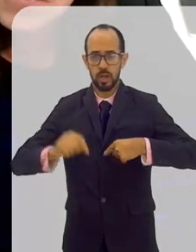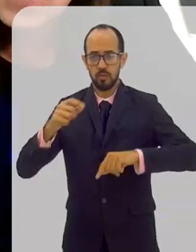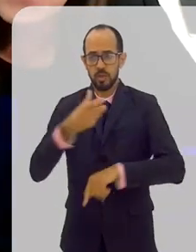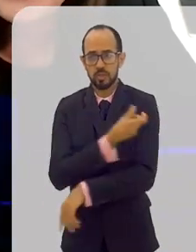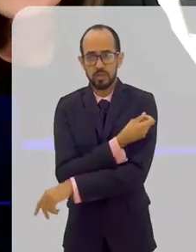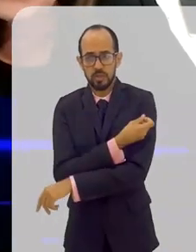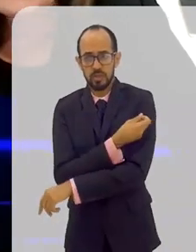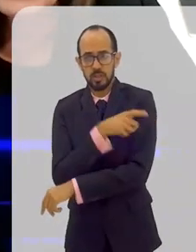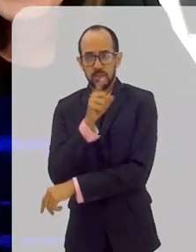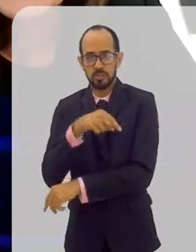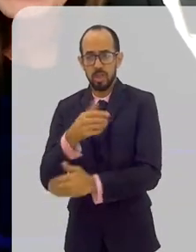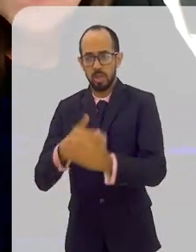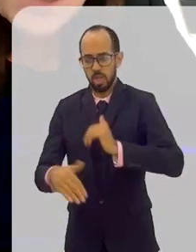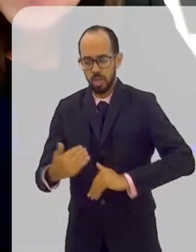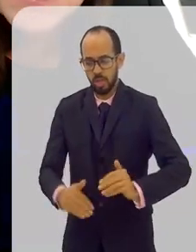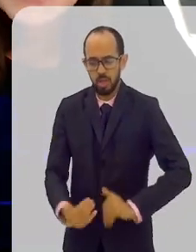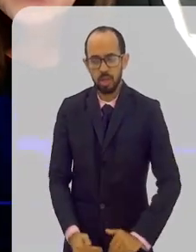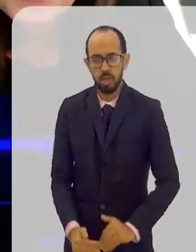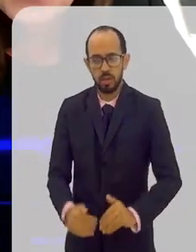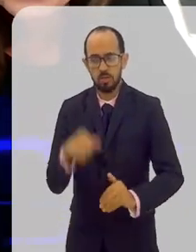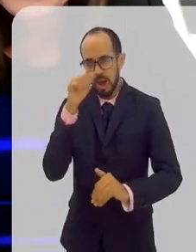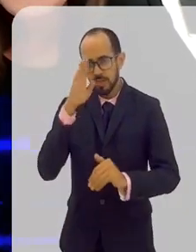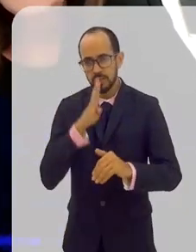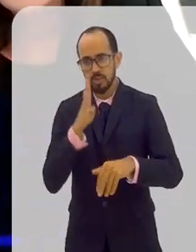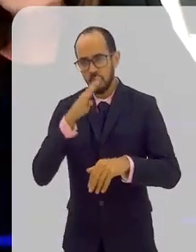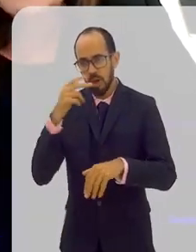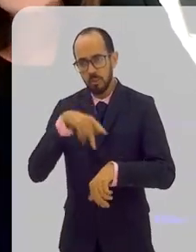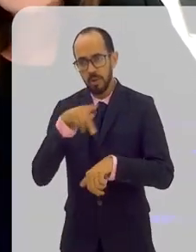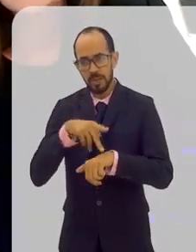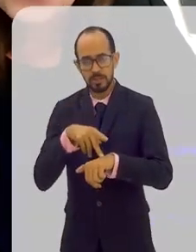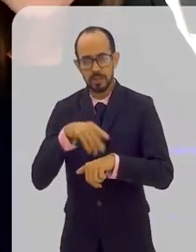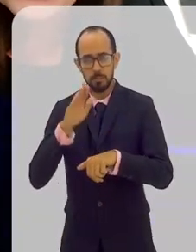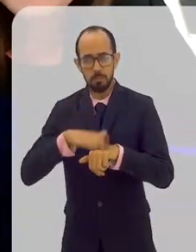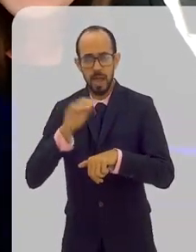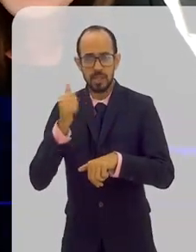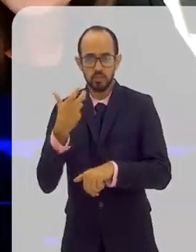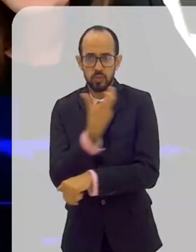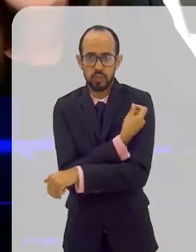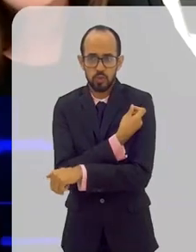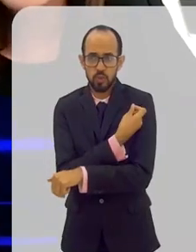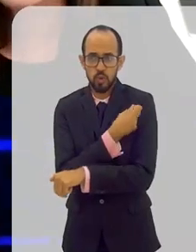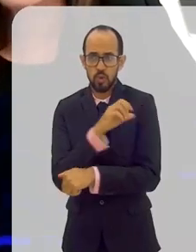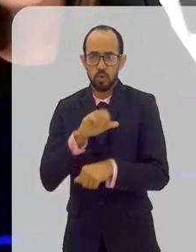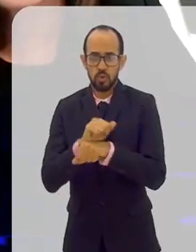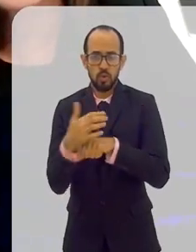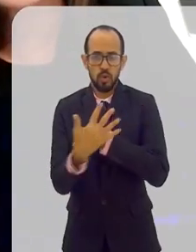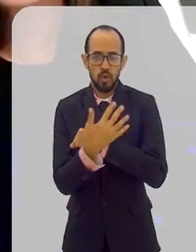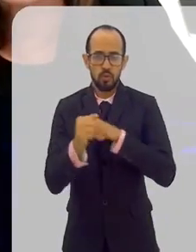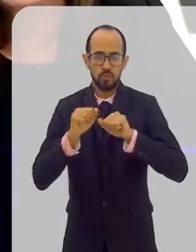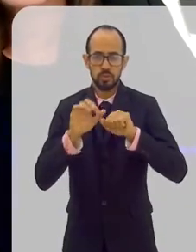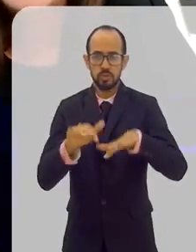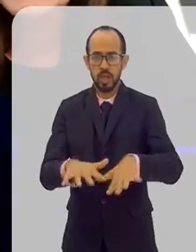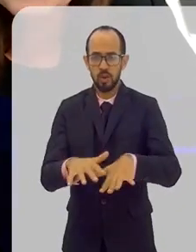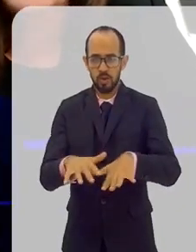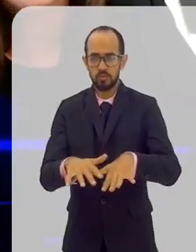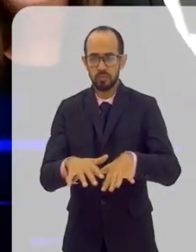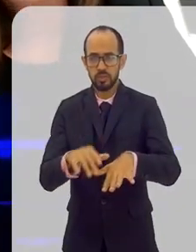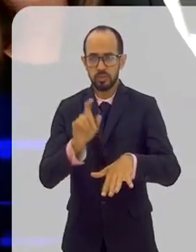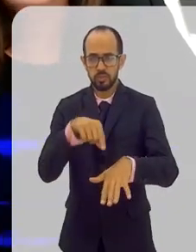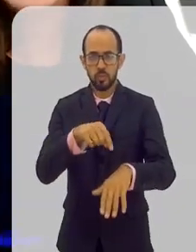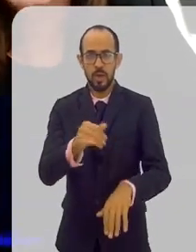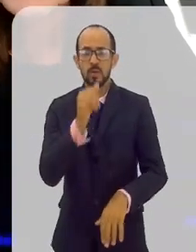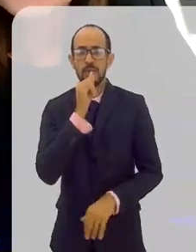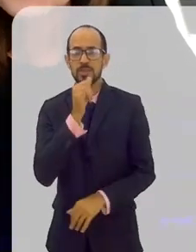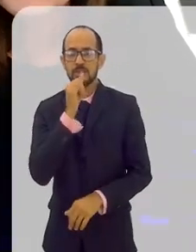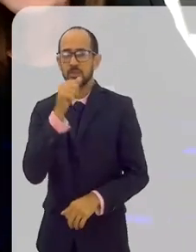retrocesso. O Brasil é um dos países que mais vacina no mundo, que mais vacinou contra a Covid-19. Eu costumo dizer que esse é um exemplo